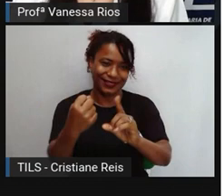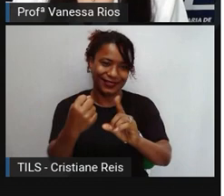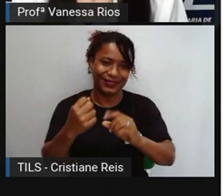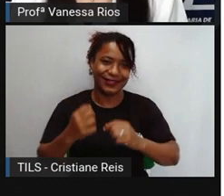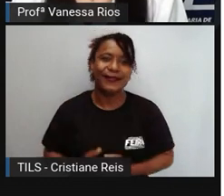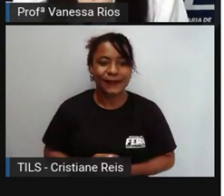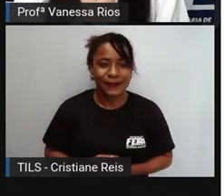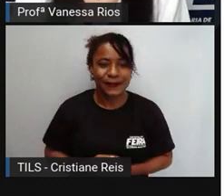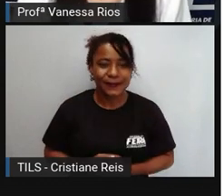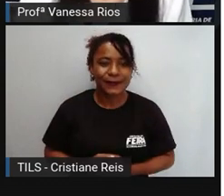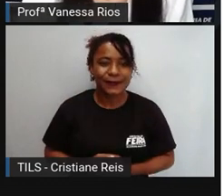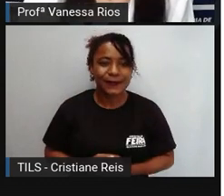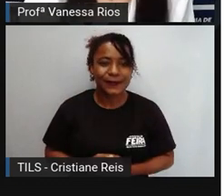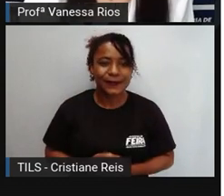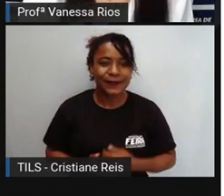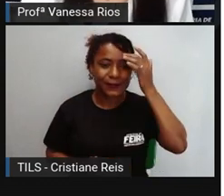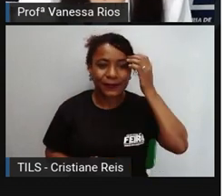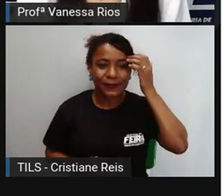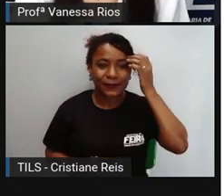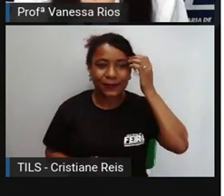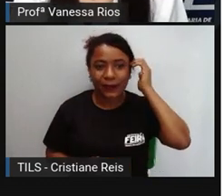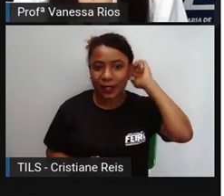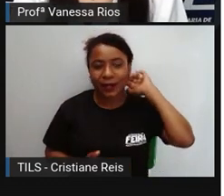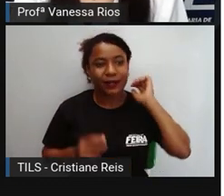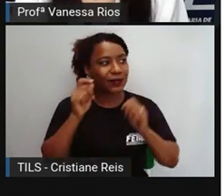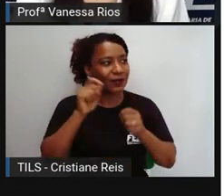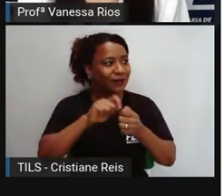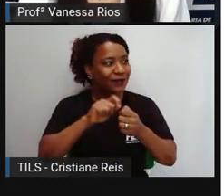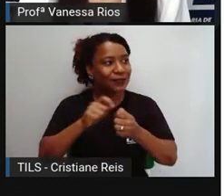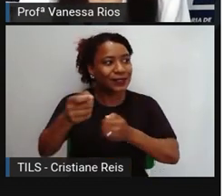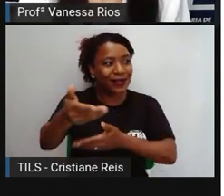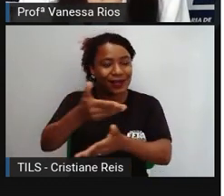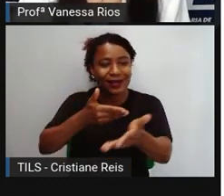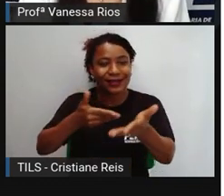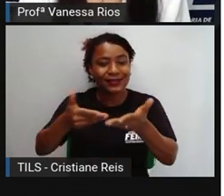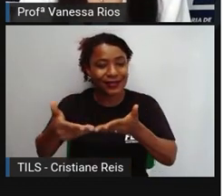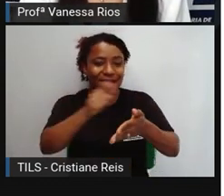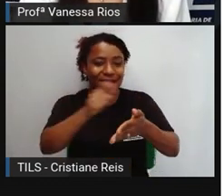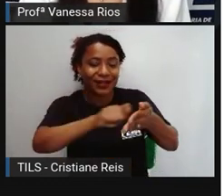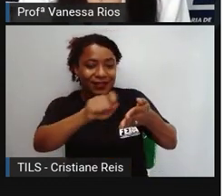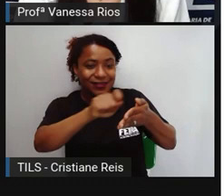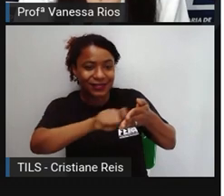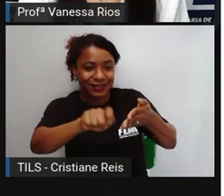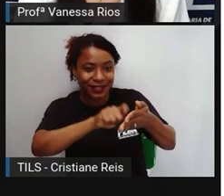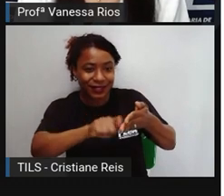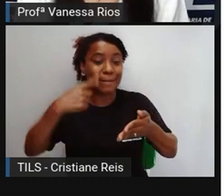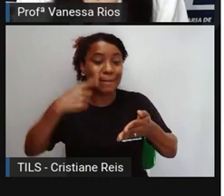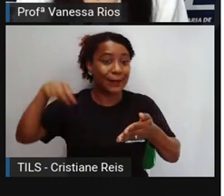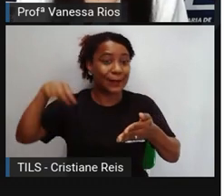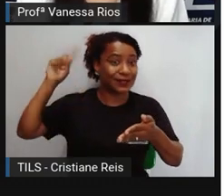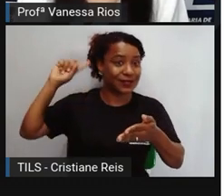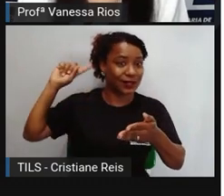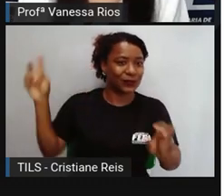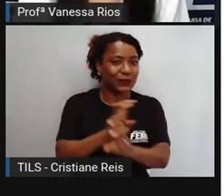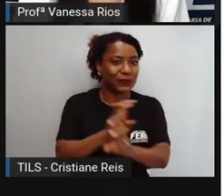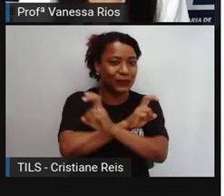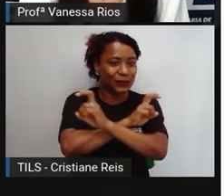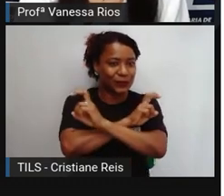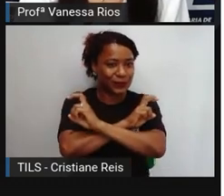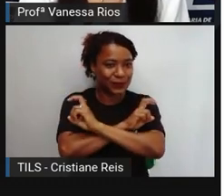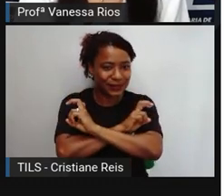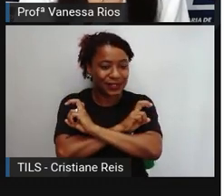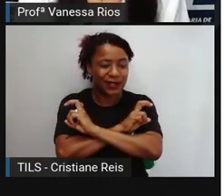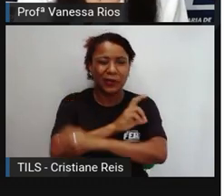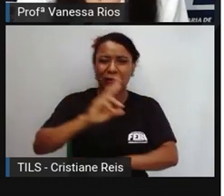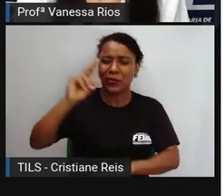E aí, quando a gente faz a relação justamente entre a escrita utilizada pelos aztecas, né, algo que é há muitos